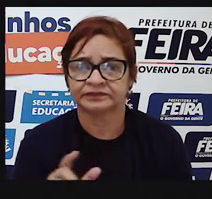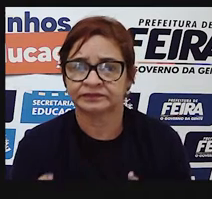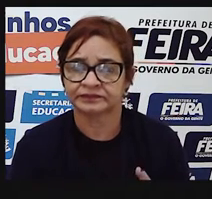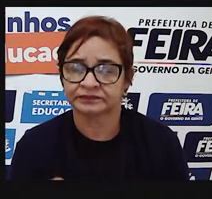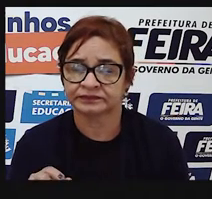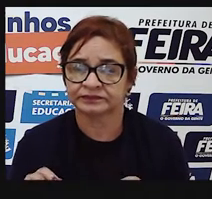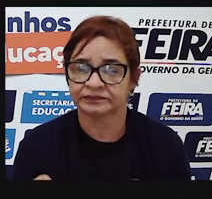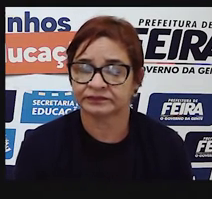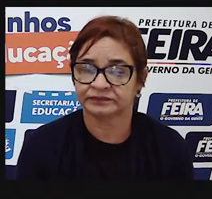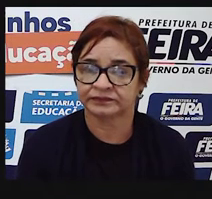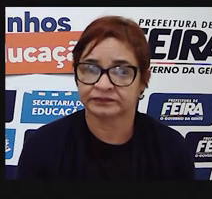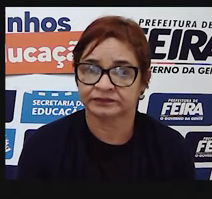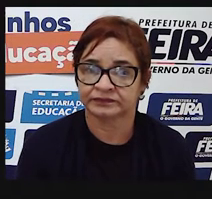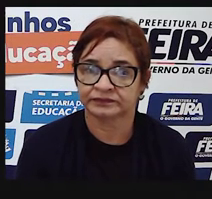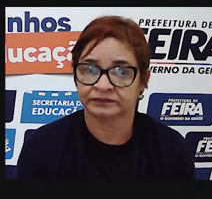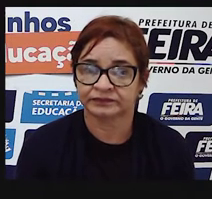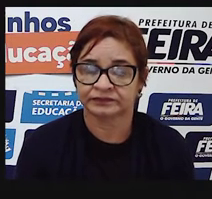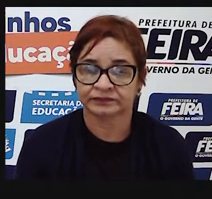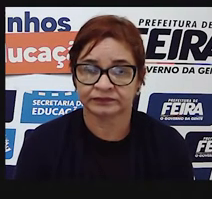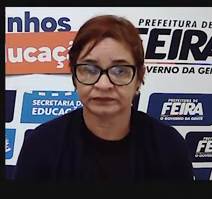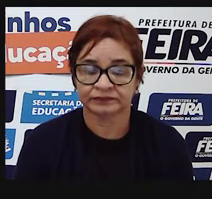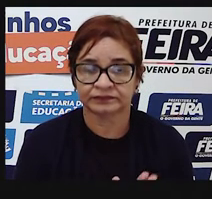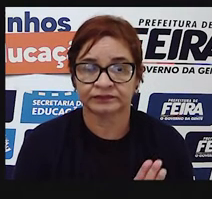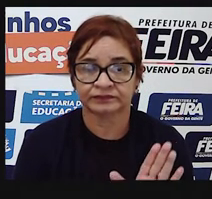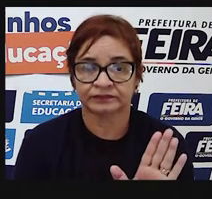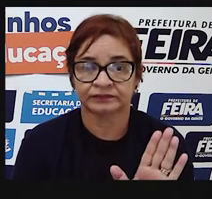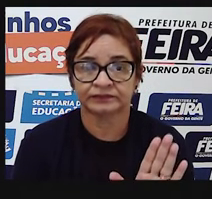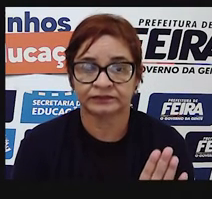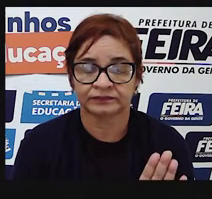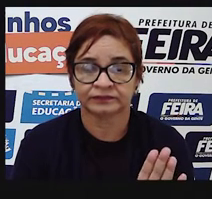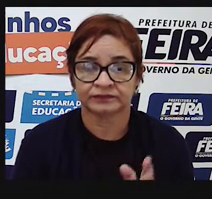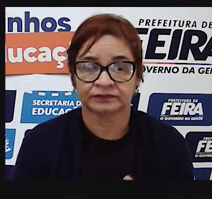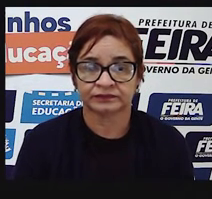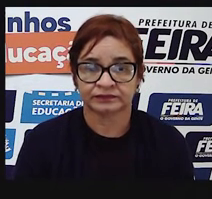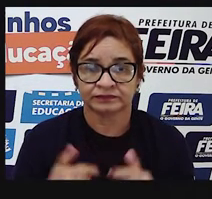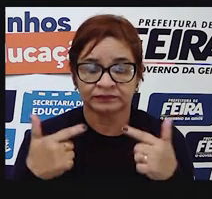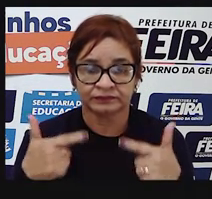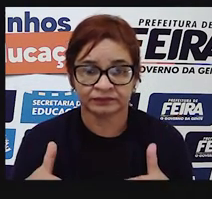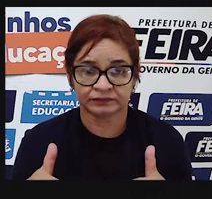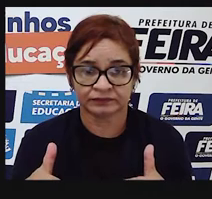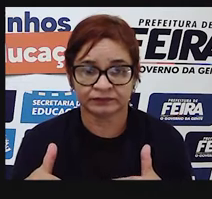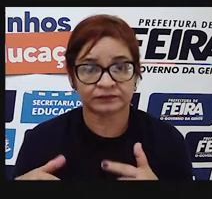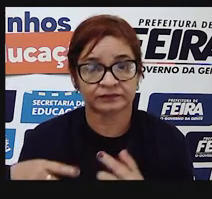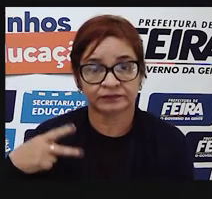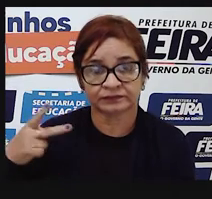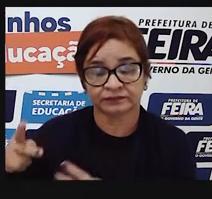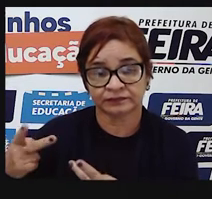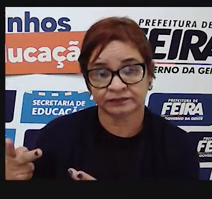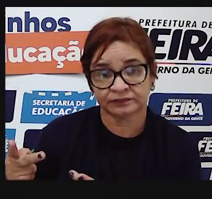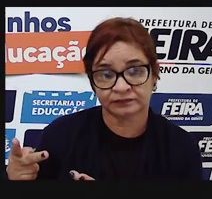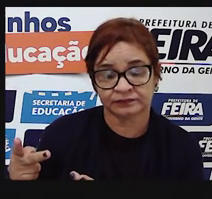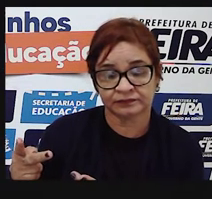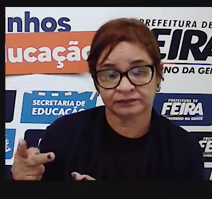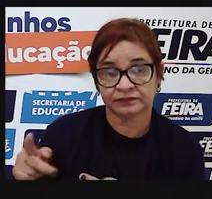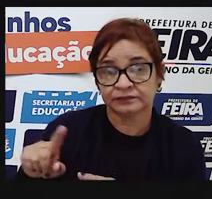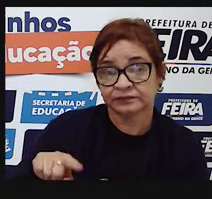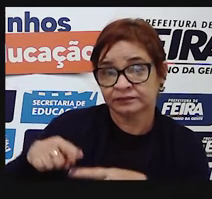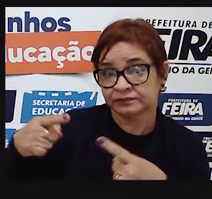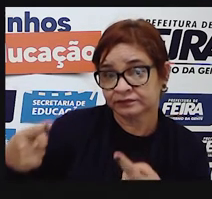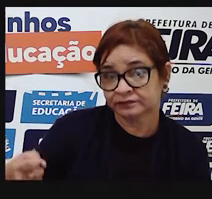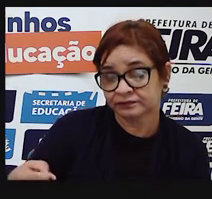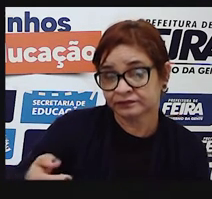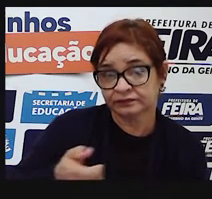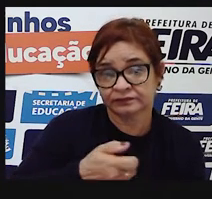de representar a linguagem falada. Só que a linguagem escrita, ela não